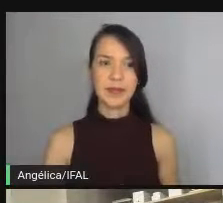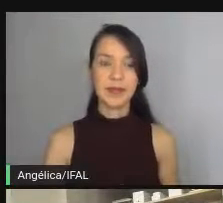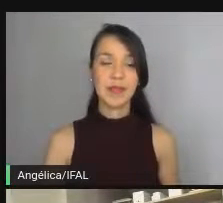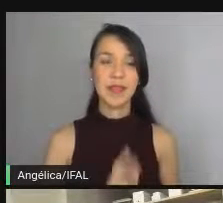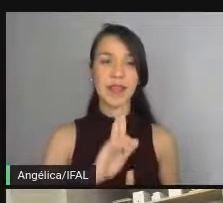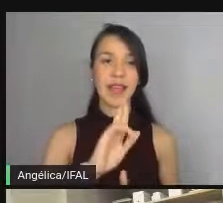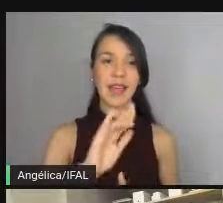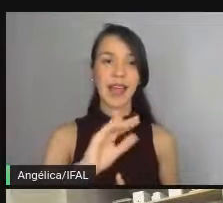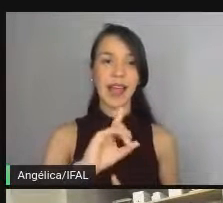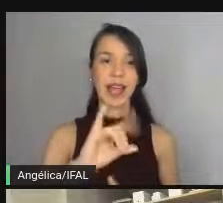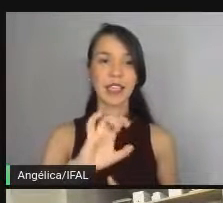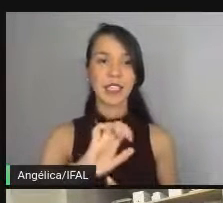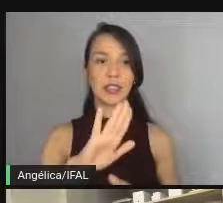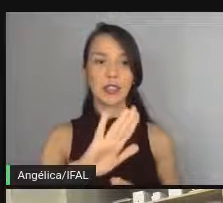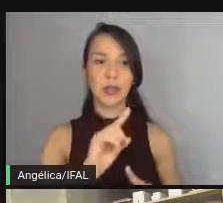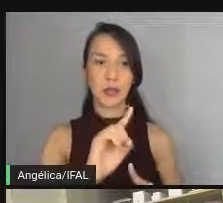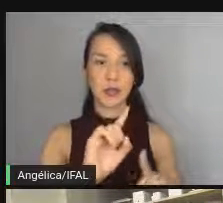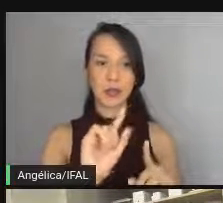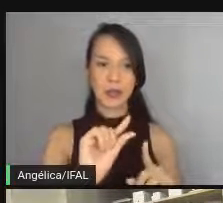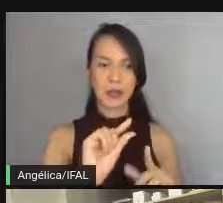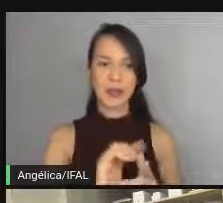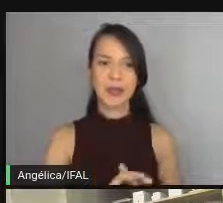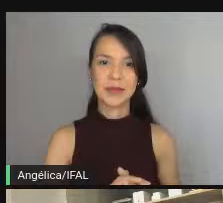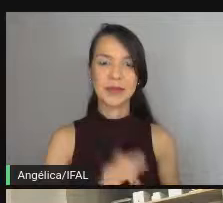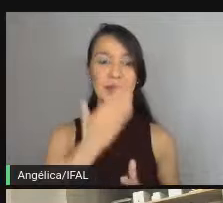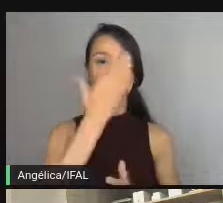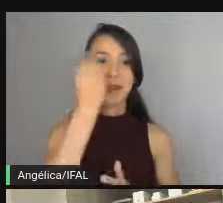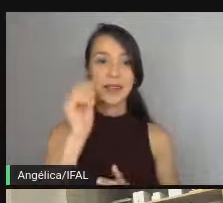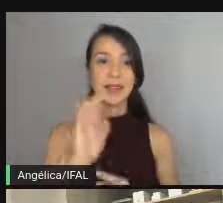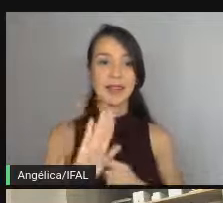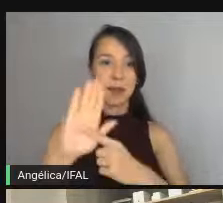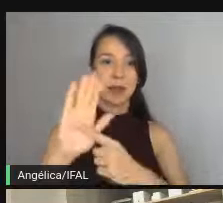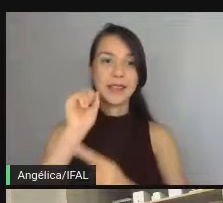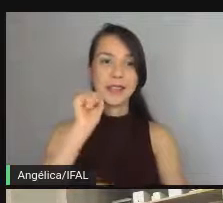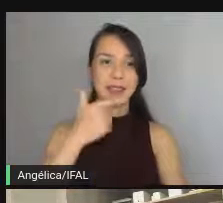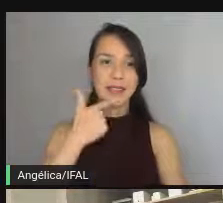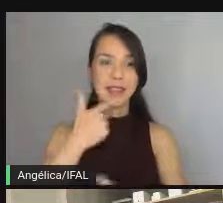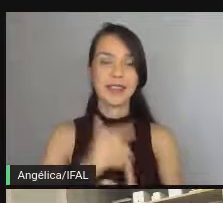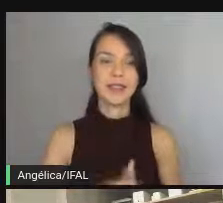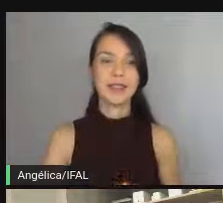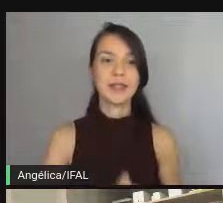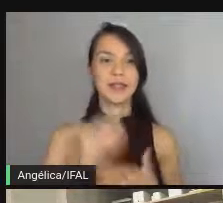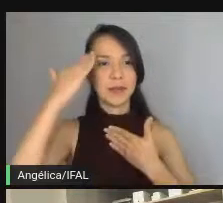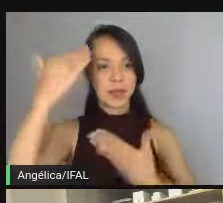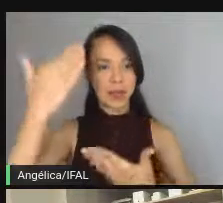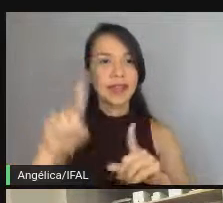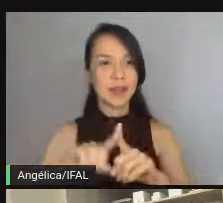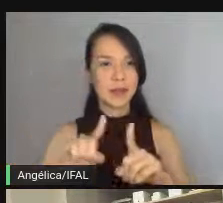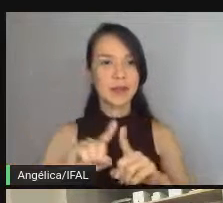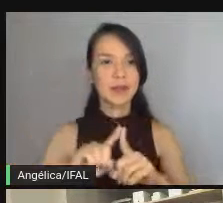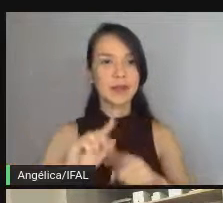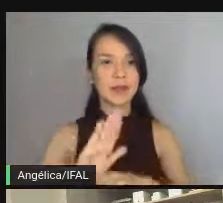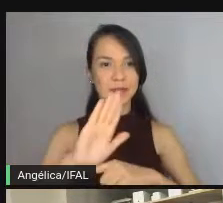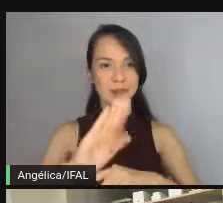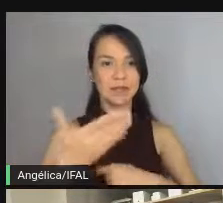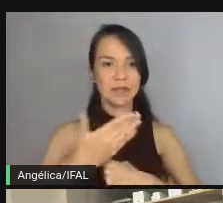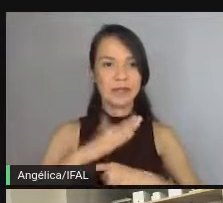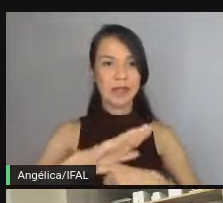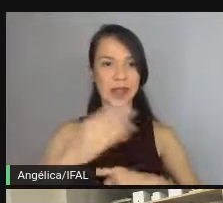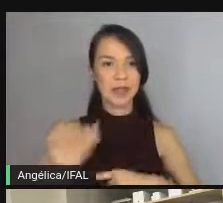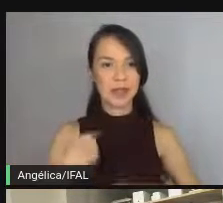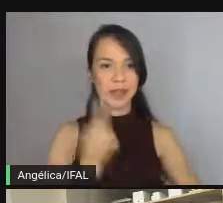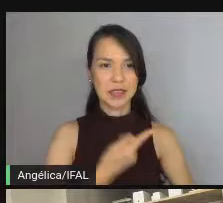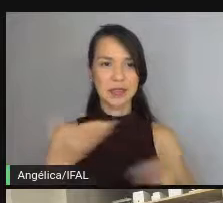Rashid, rapidinho. Beleza. Esqueci de apresentar a Angélica aqui. Muito obrigado também por estar nos ajudando aqui, tá?